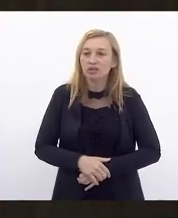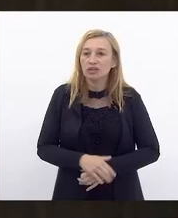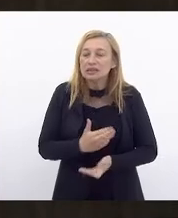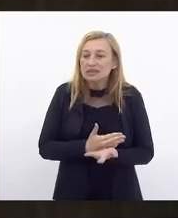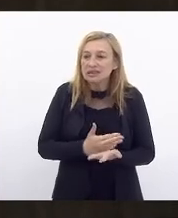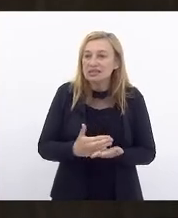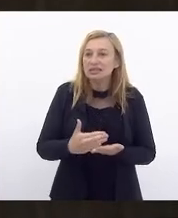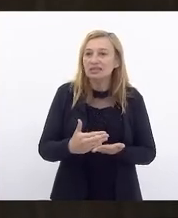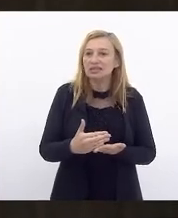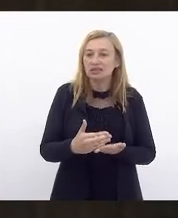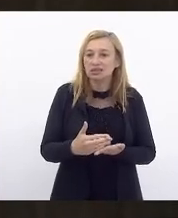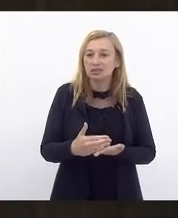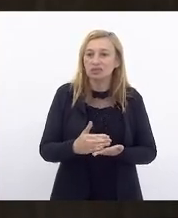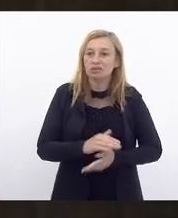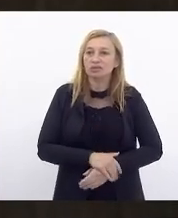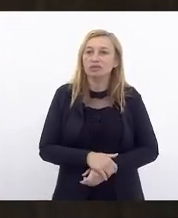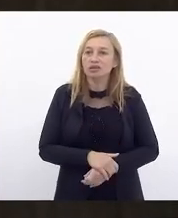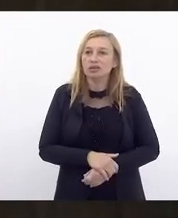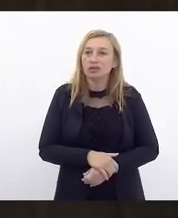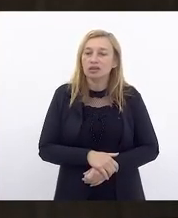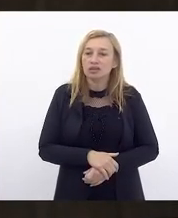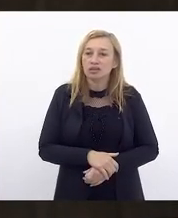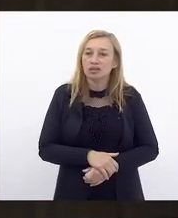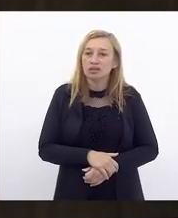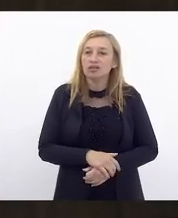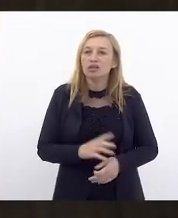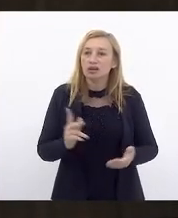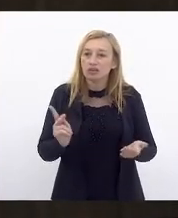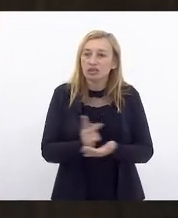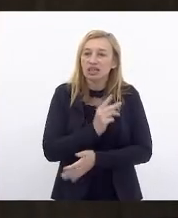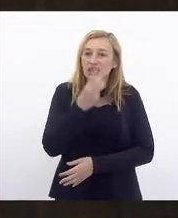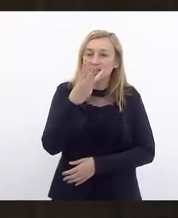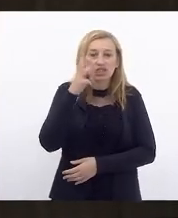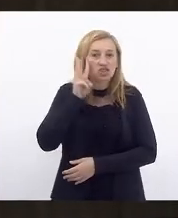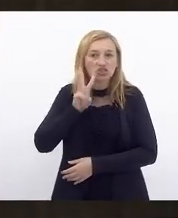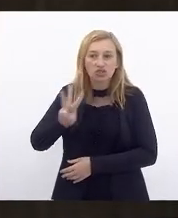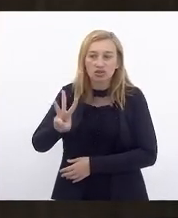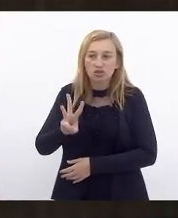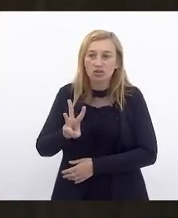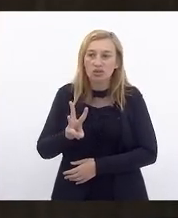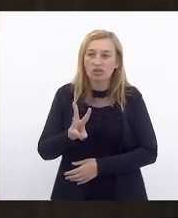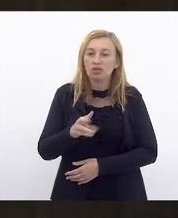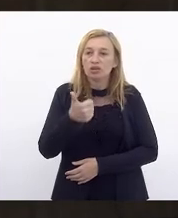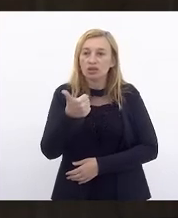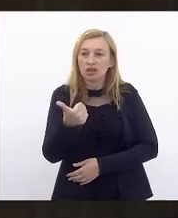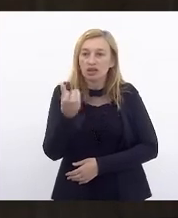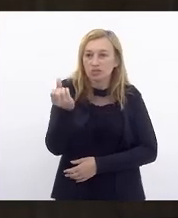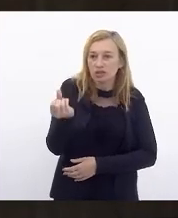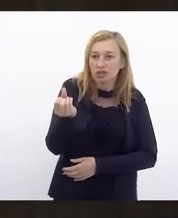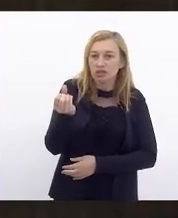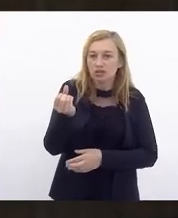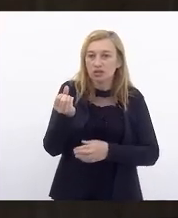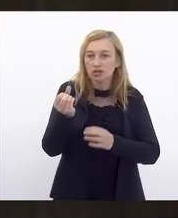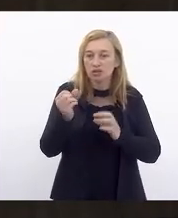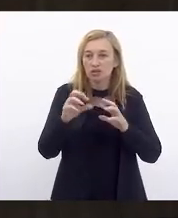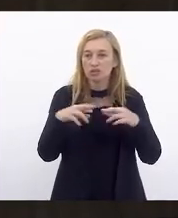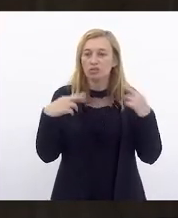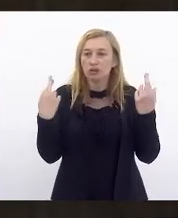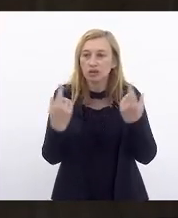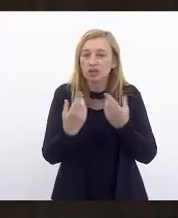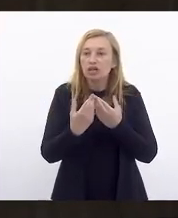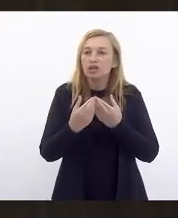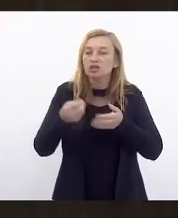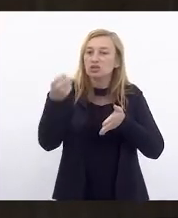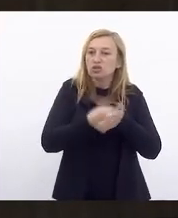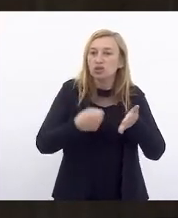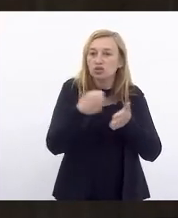início e transcorrerá por três dias o 16º Seminário Internacional de Lutas contra